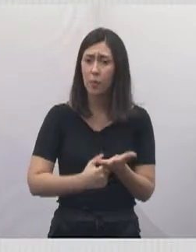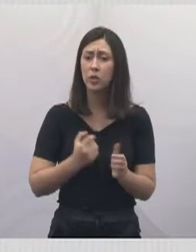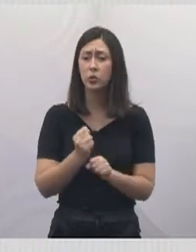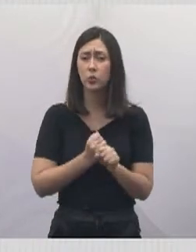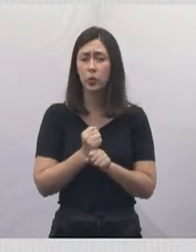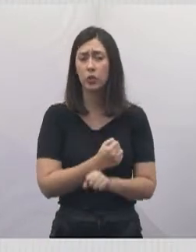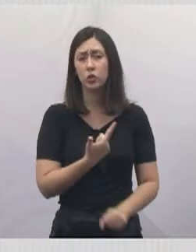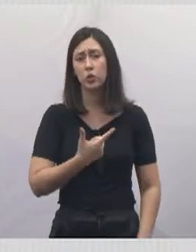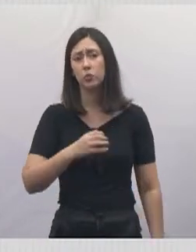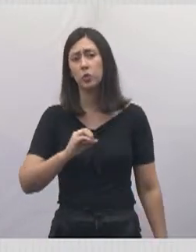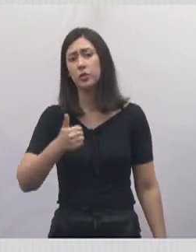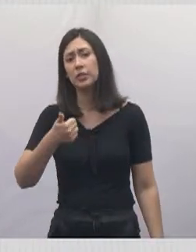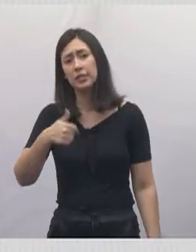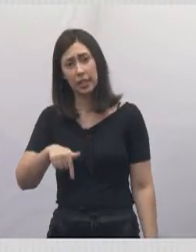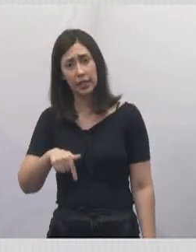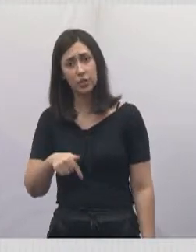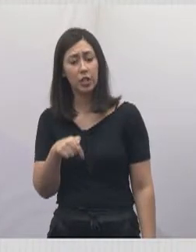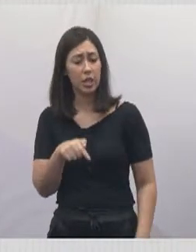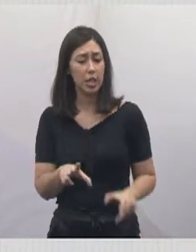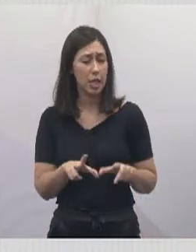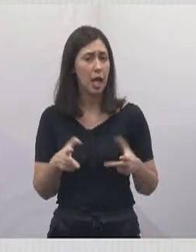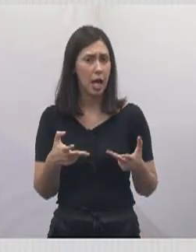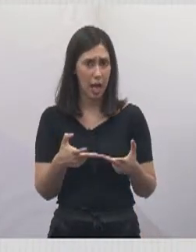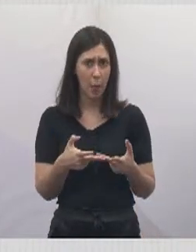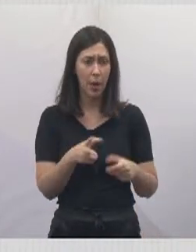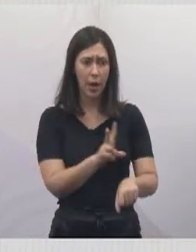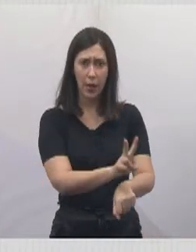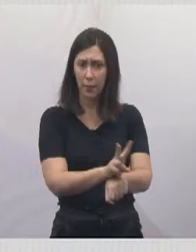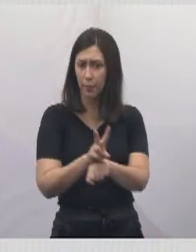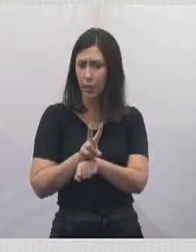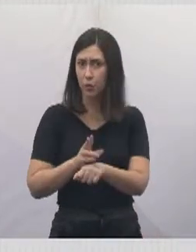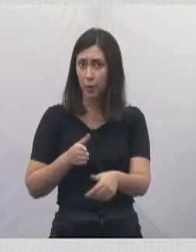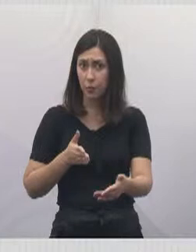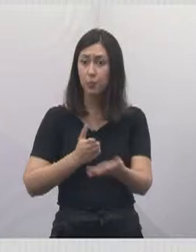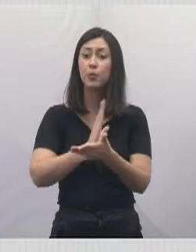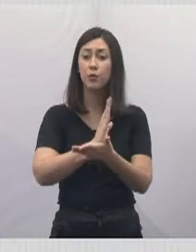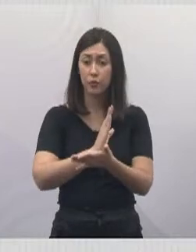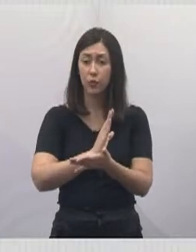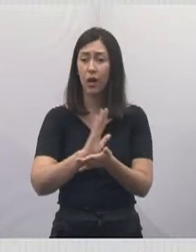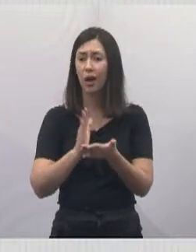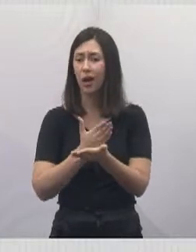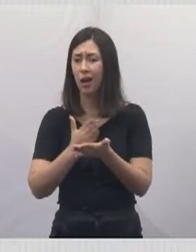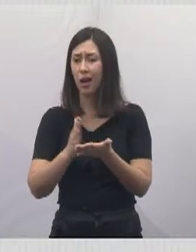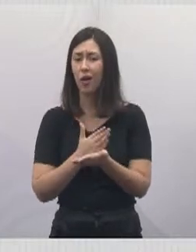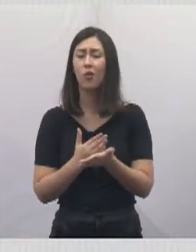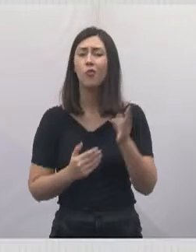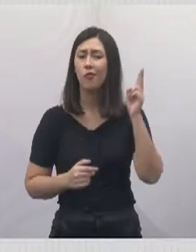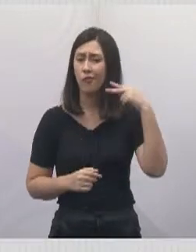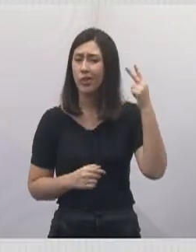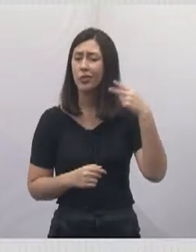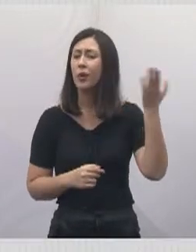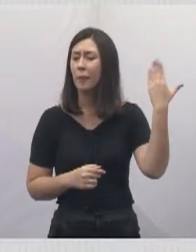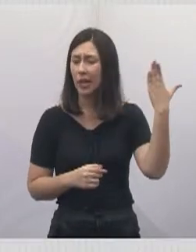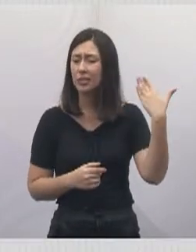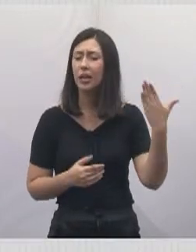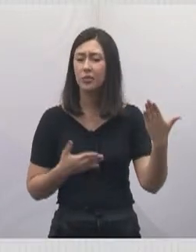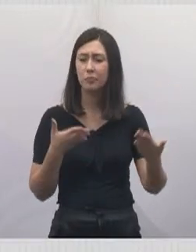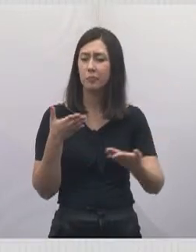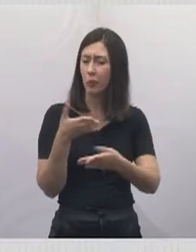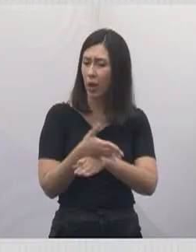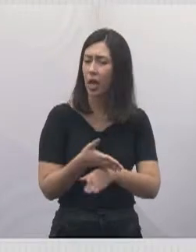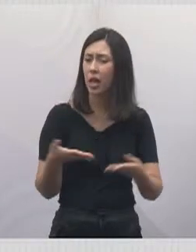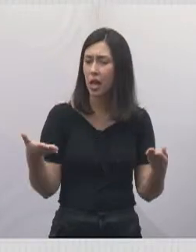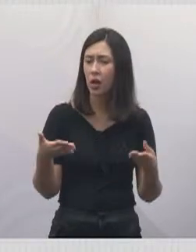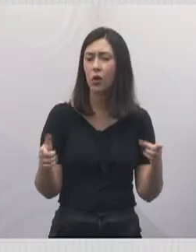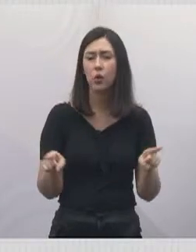2017, que esta Casa aprovou o financiamento do CAF, alguns vereadores já estão na gestão passada e estão agora nessa